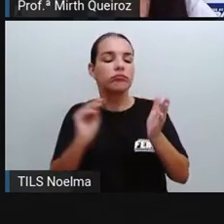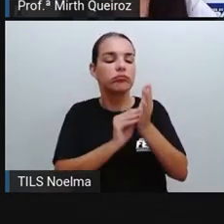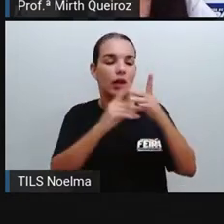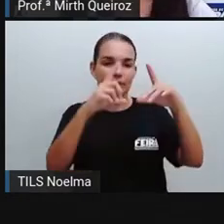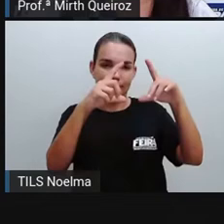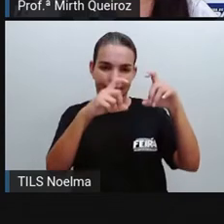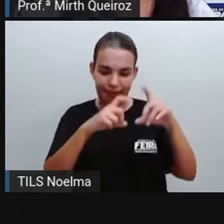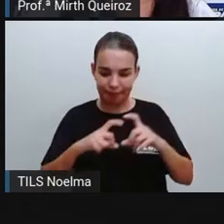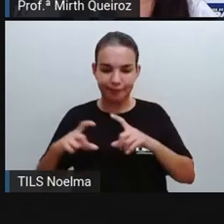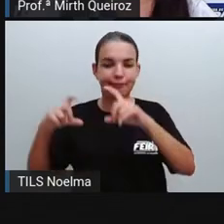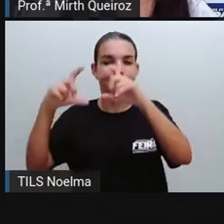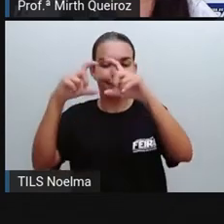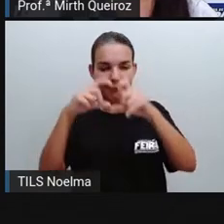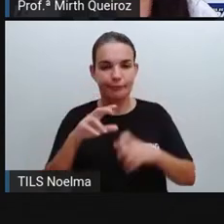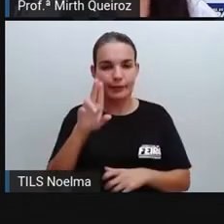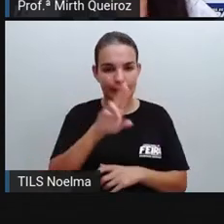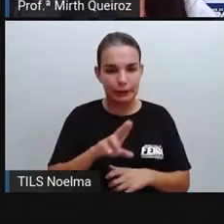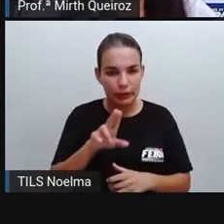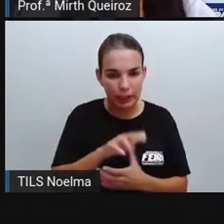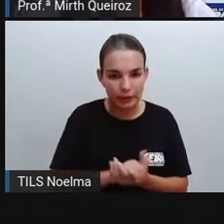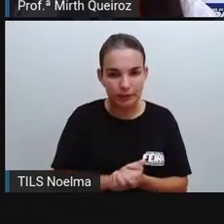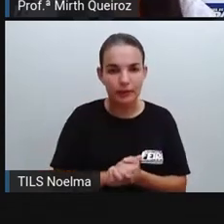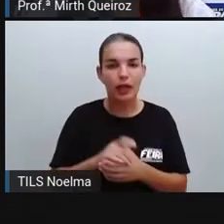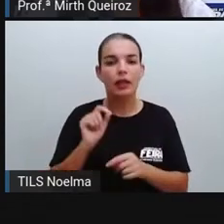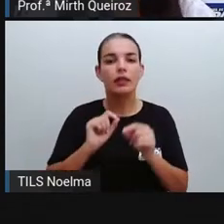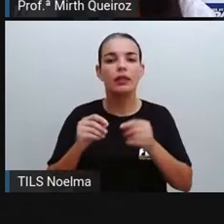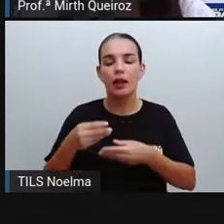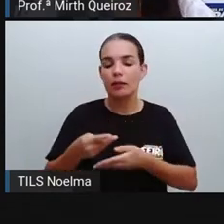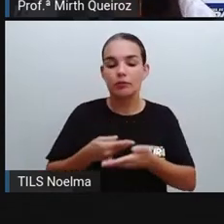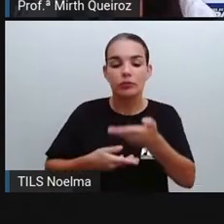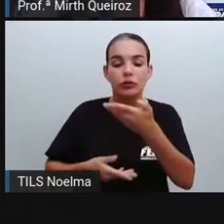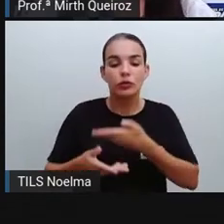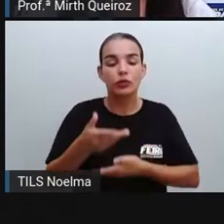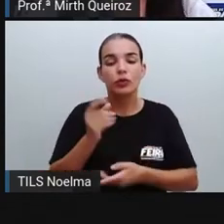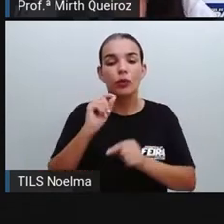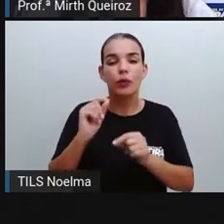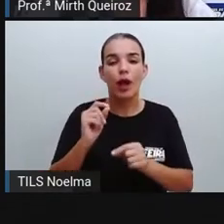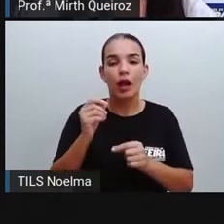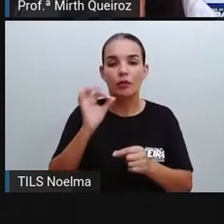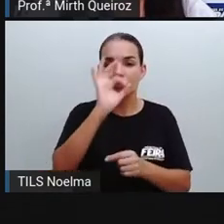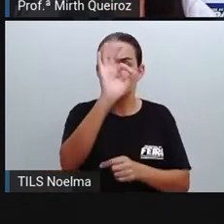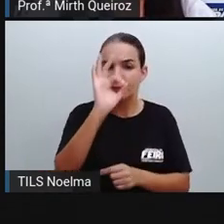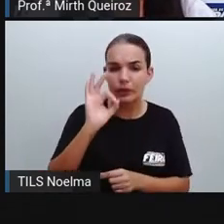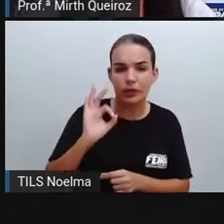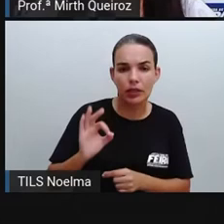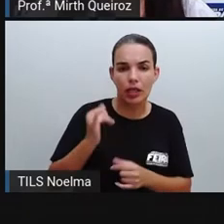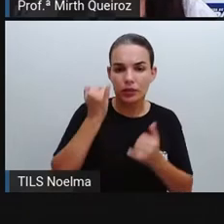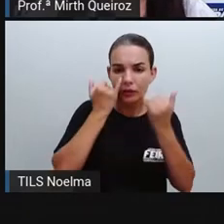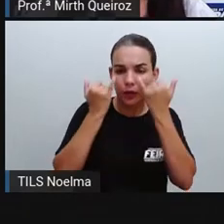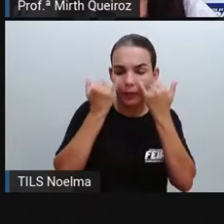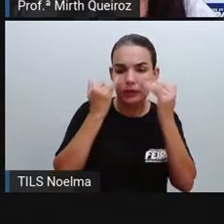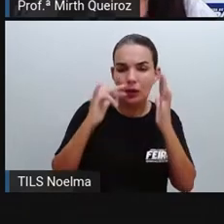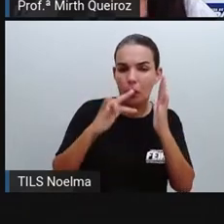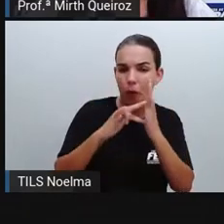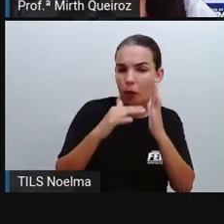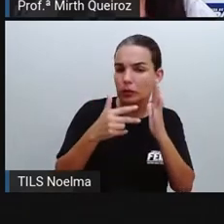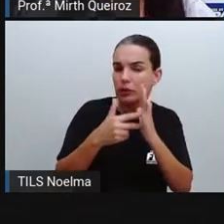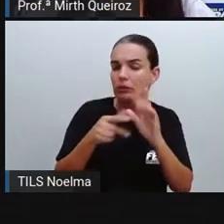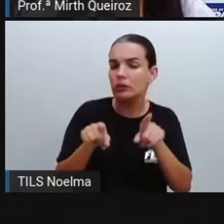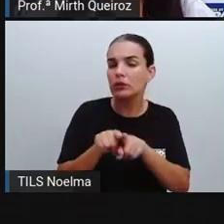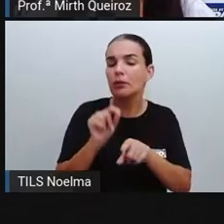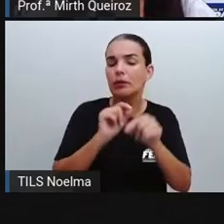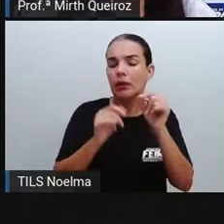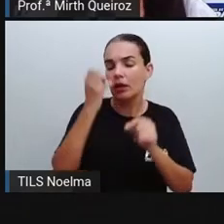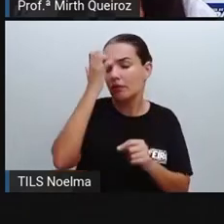as imagens utilizadas. Transmitindo o que? A partir disso aí, os dados e conceitos de uma forma que vai ser mais